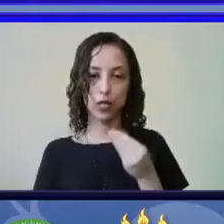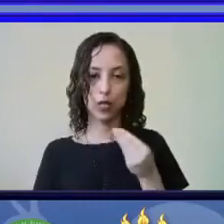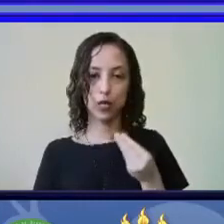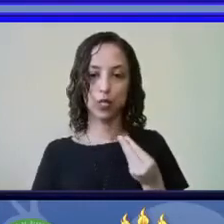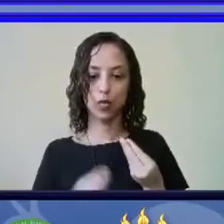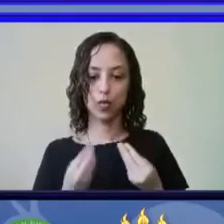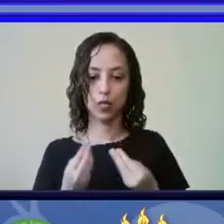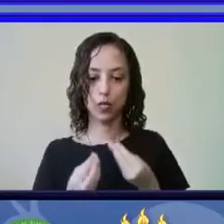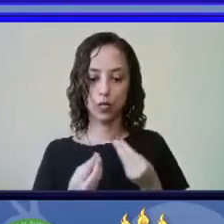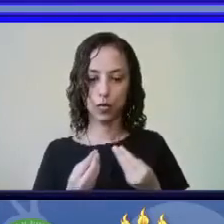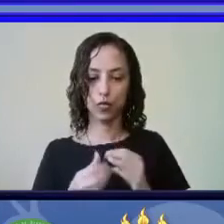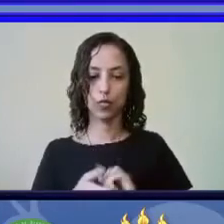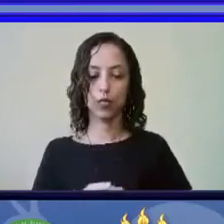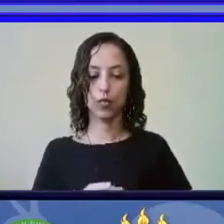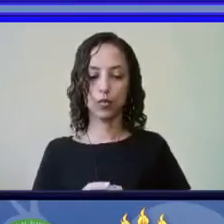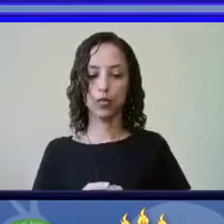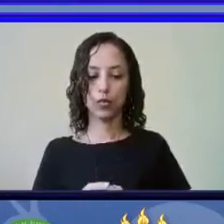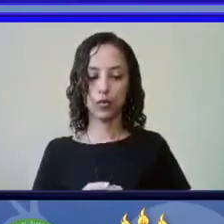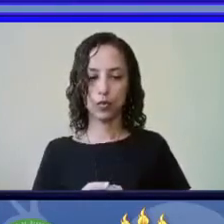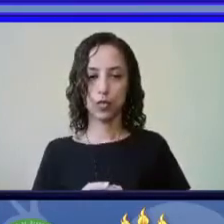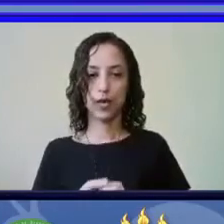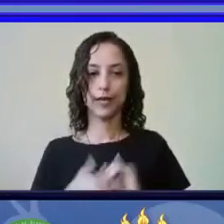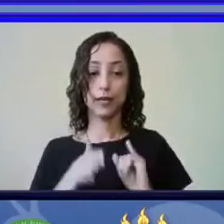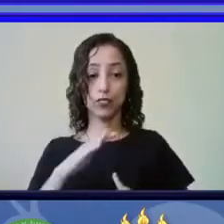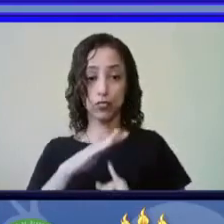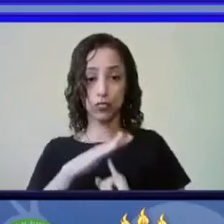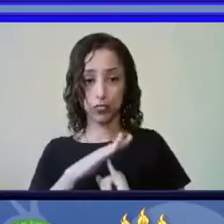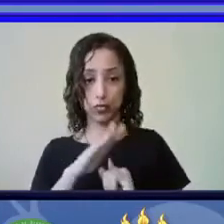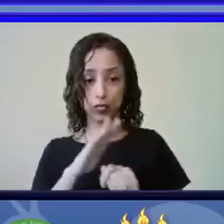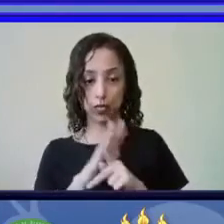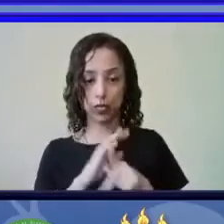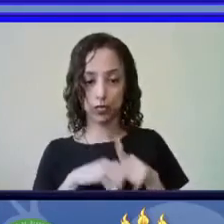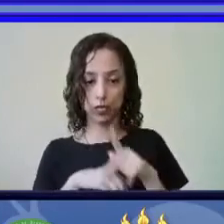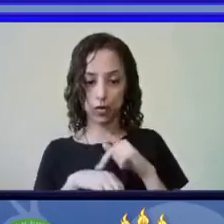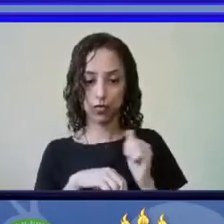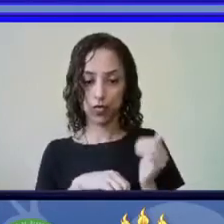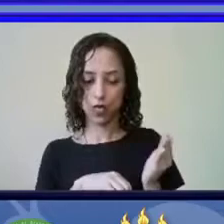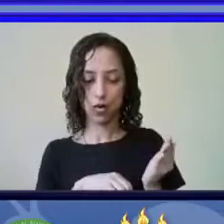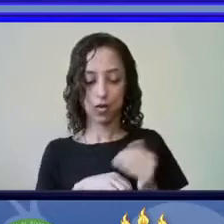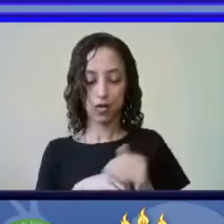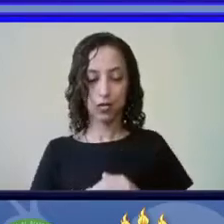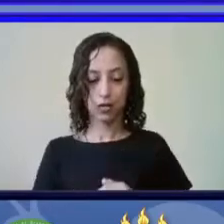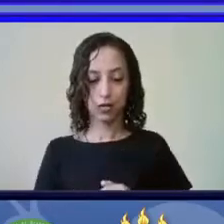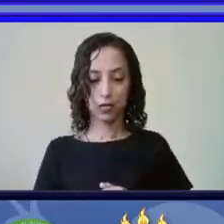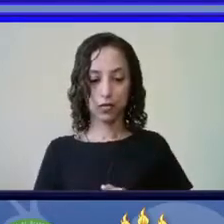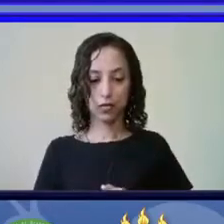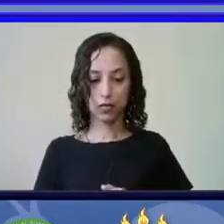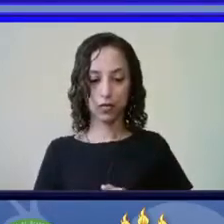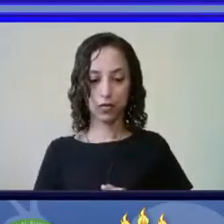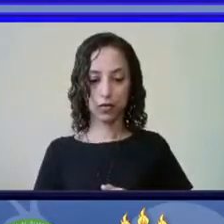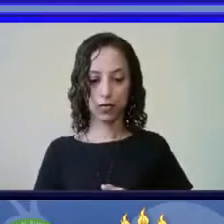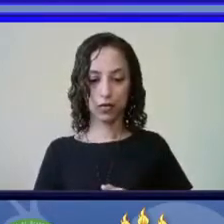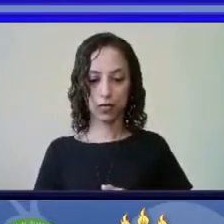com instituições do exterior. Então, para ele